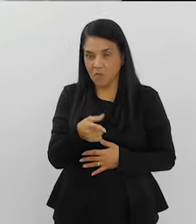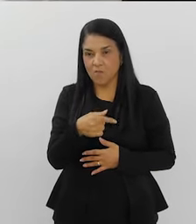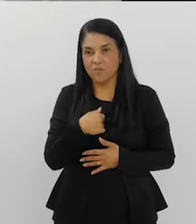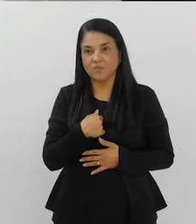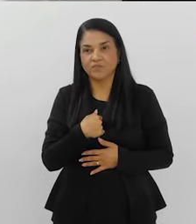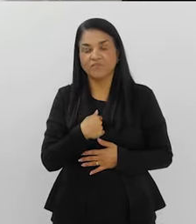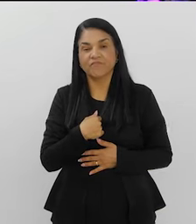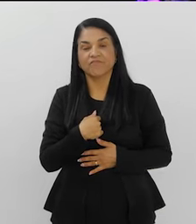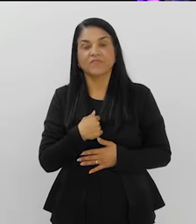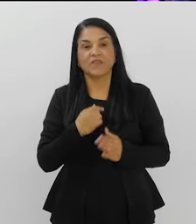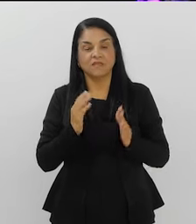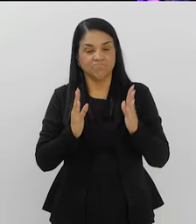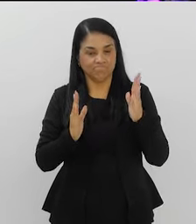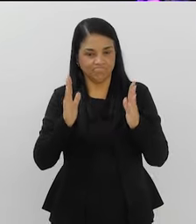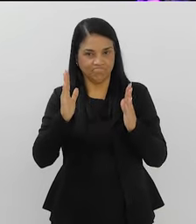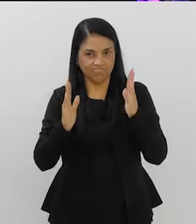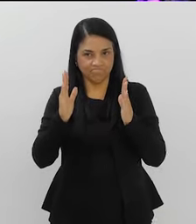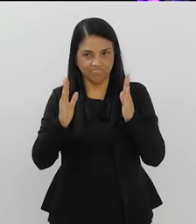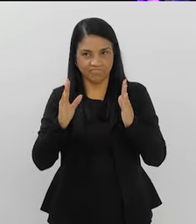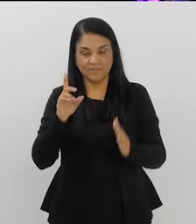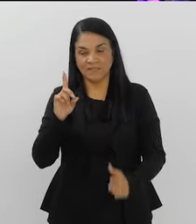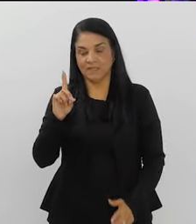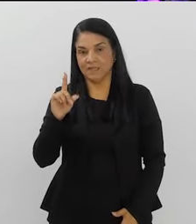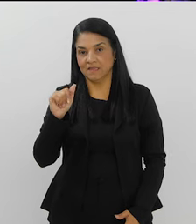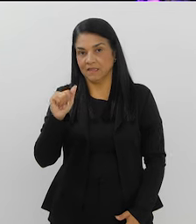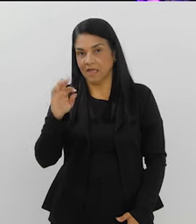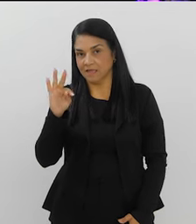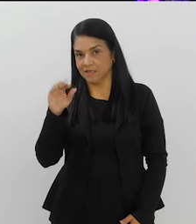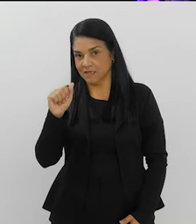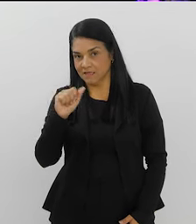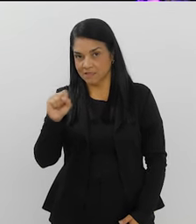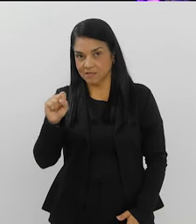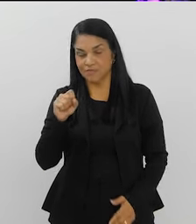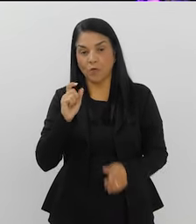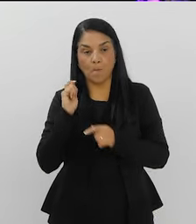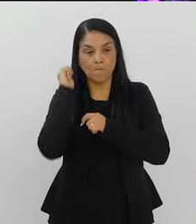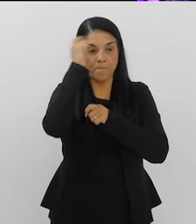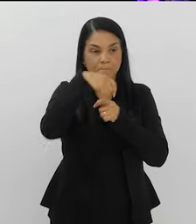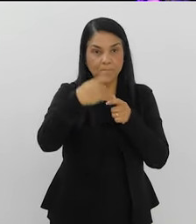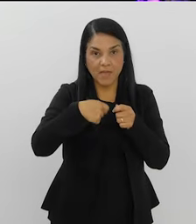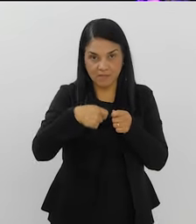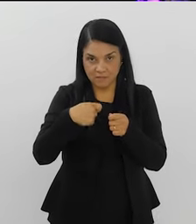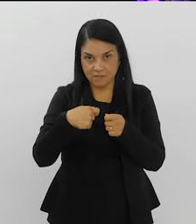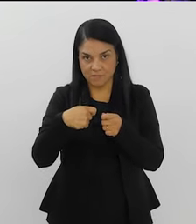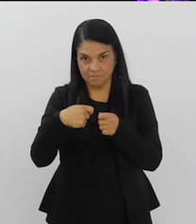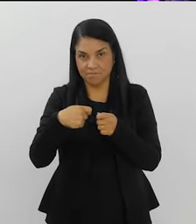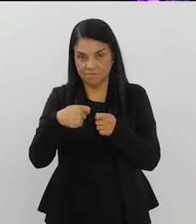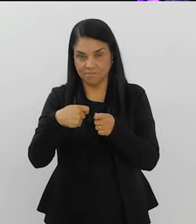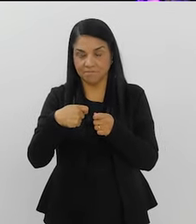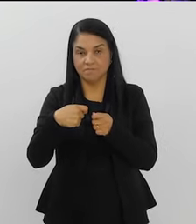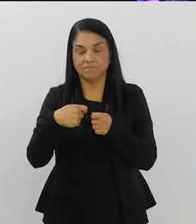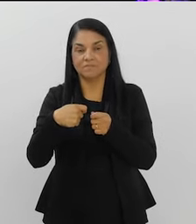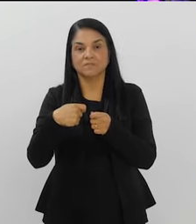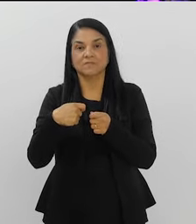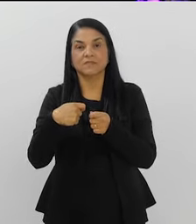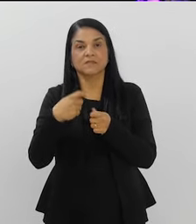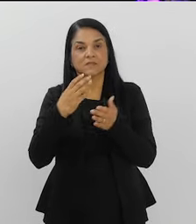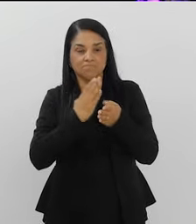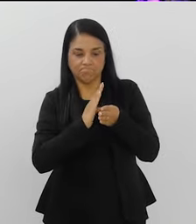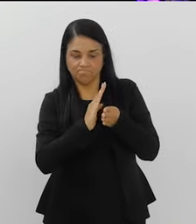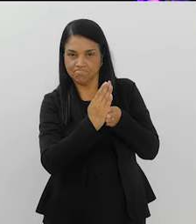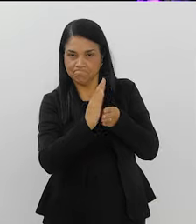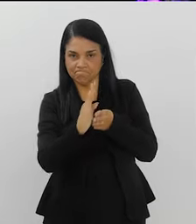obtenção desses animais, eles foram obtidos a partir de pesca acidental. Então, são animais que a gente tem em laboratório,